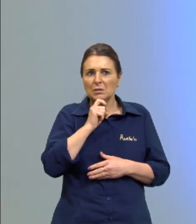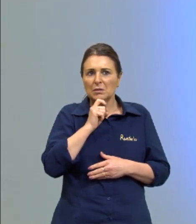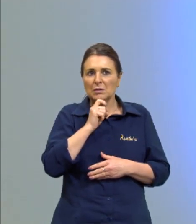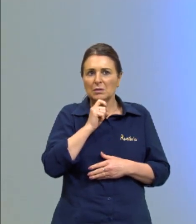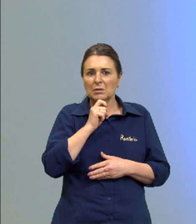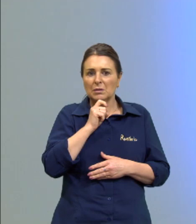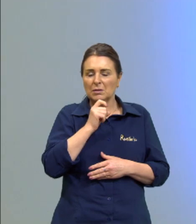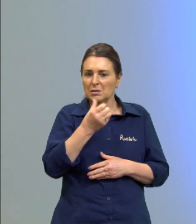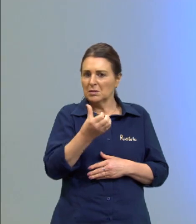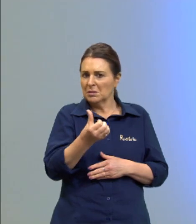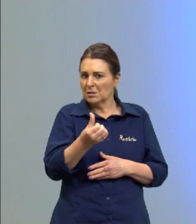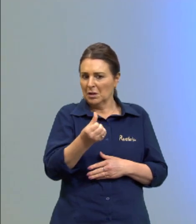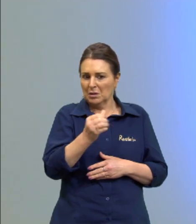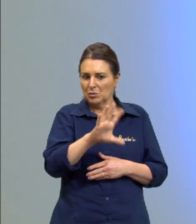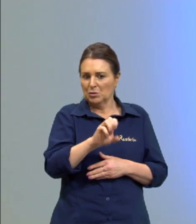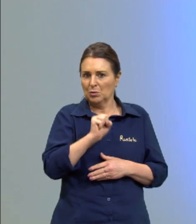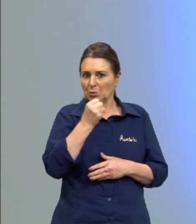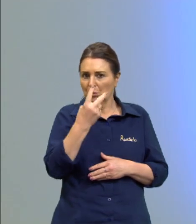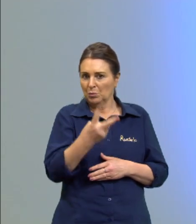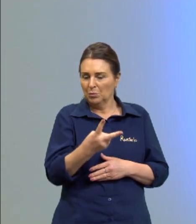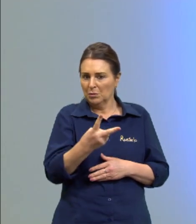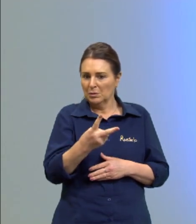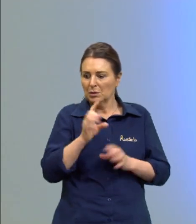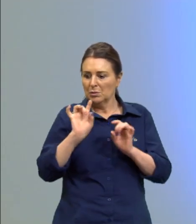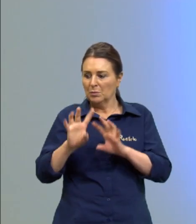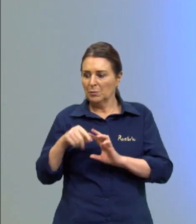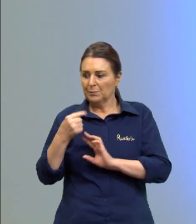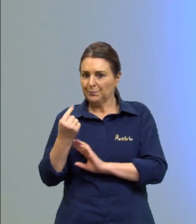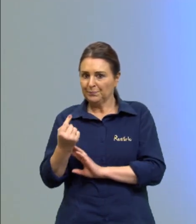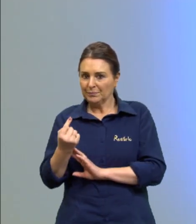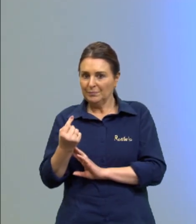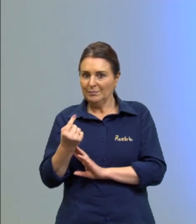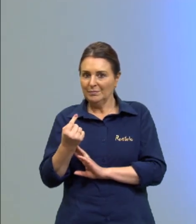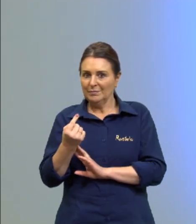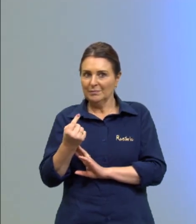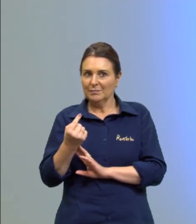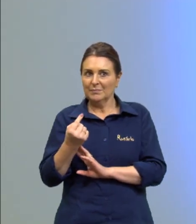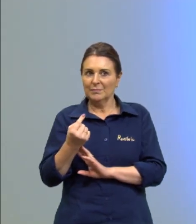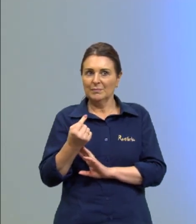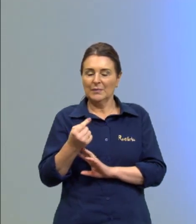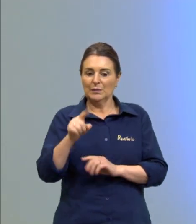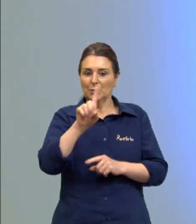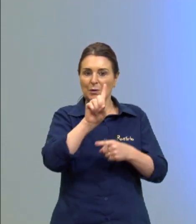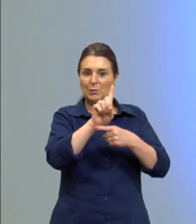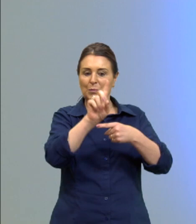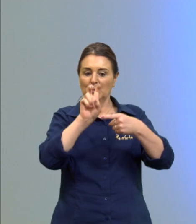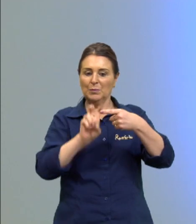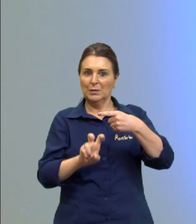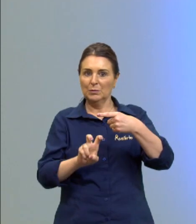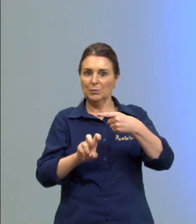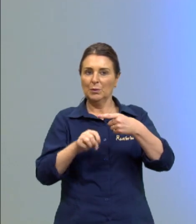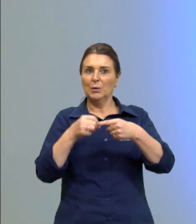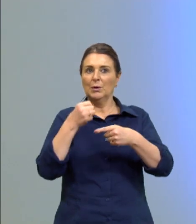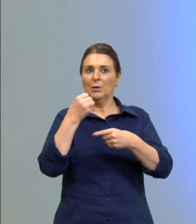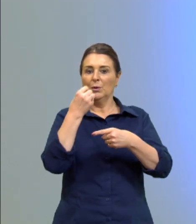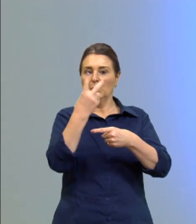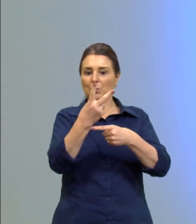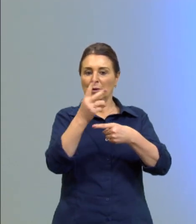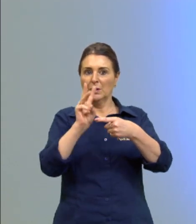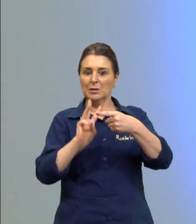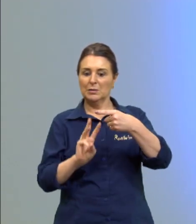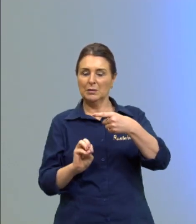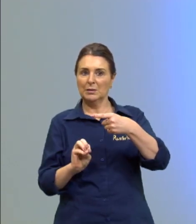duas entre seis me sobra uma para cinco são duas de 30 ou seja